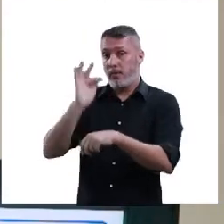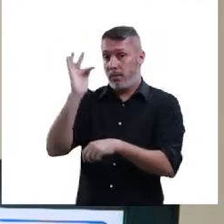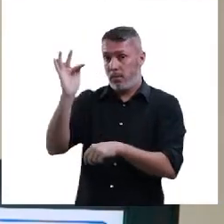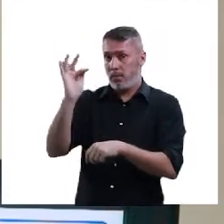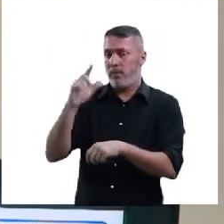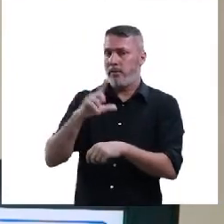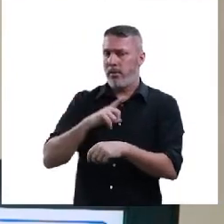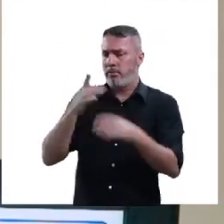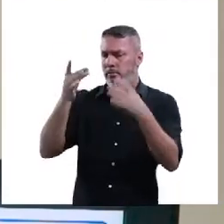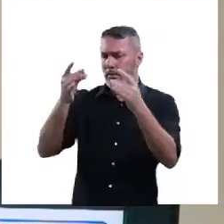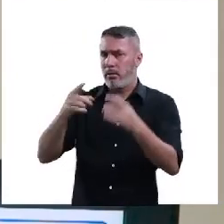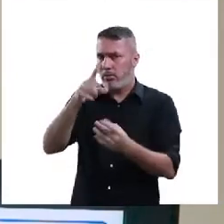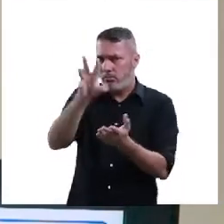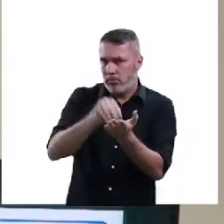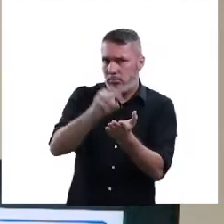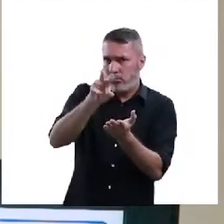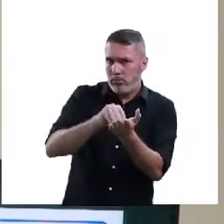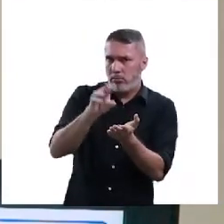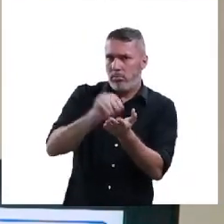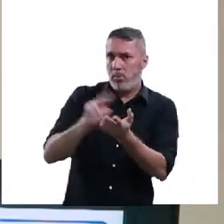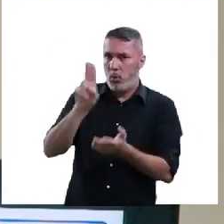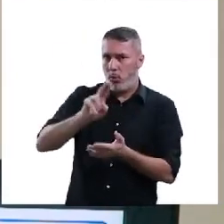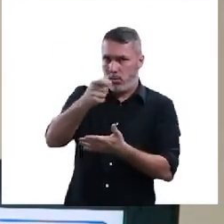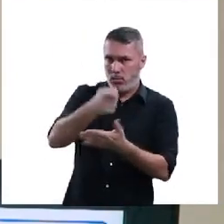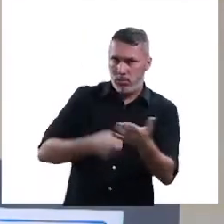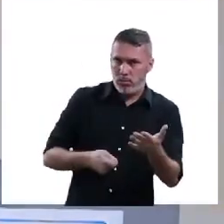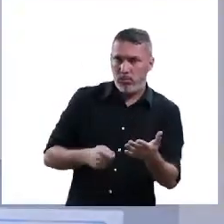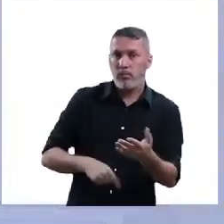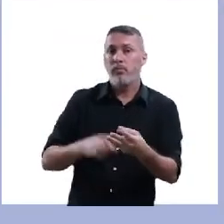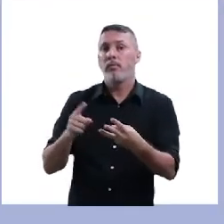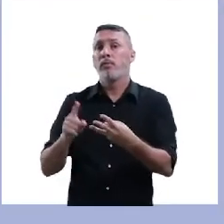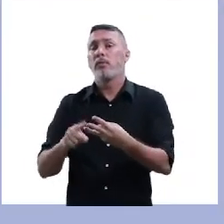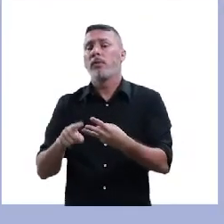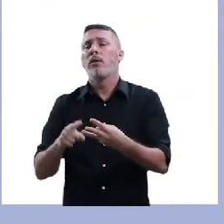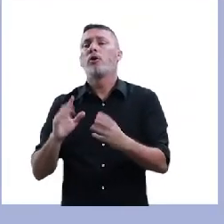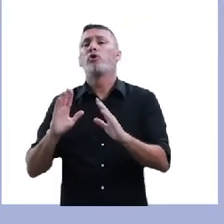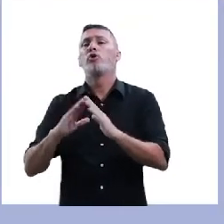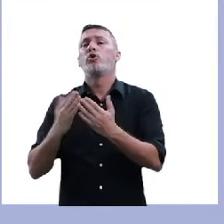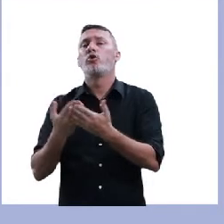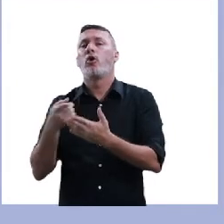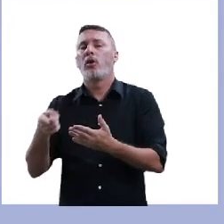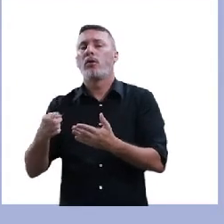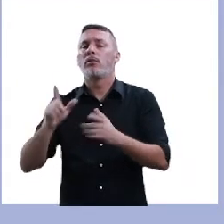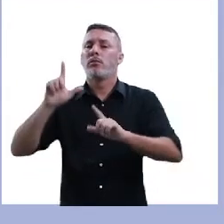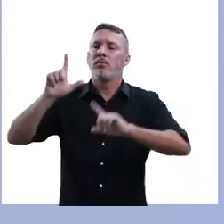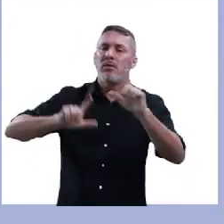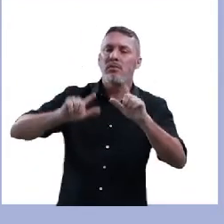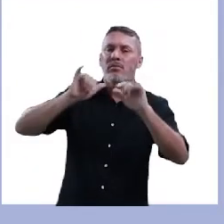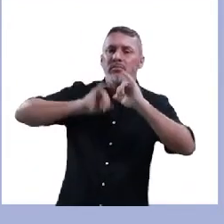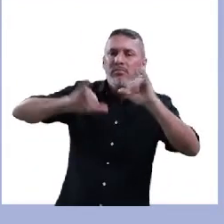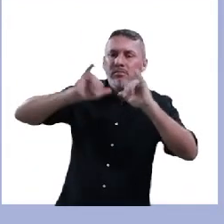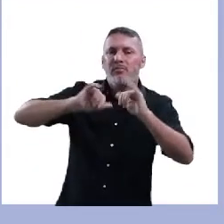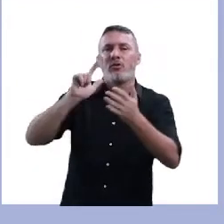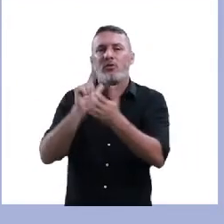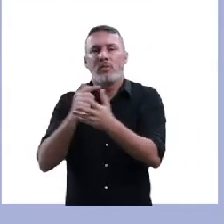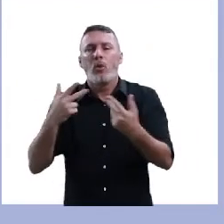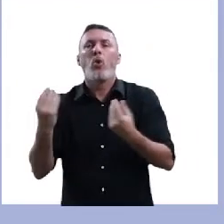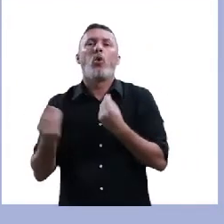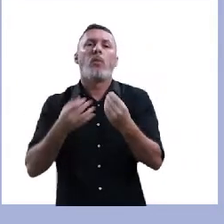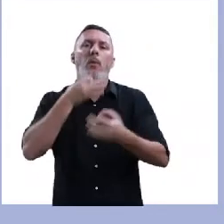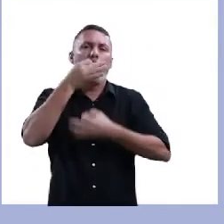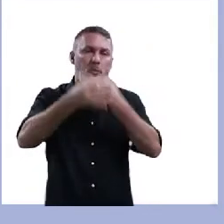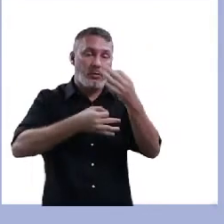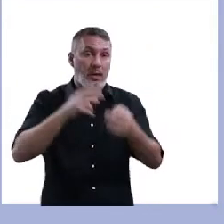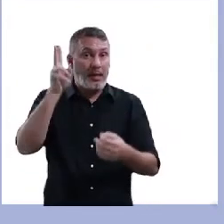Federal, fez a sua anotação, como usar isso na sua redação e como que a escola e a mídia, ela pode propor. Lembra que eu não